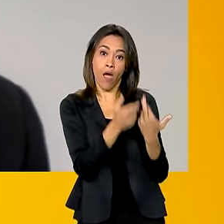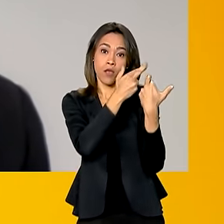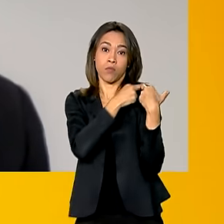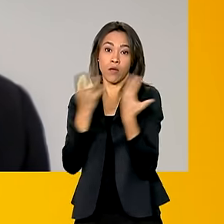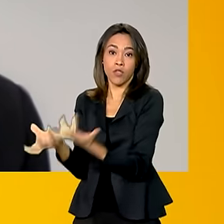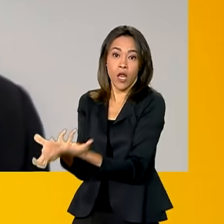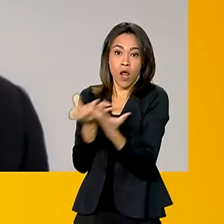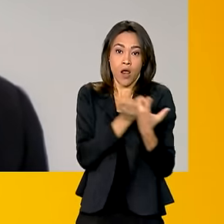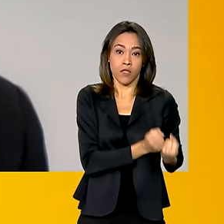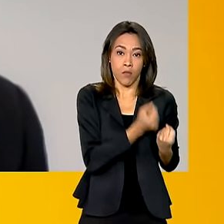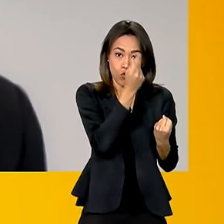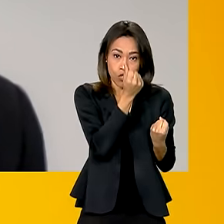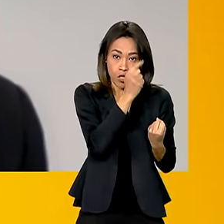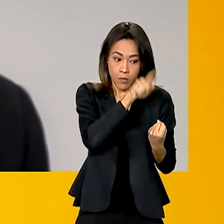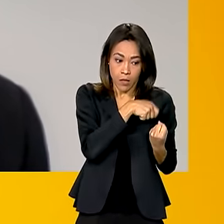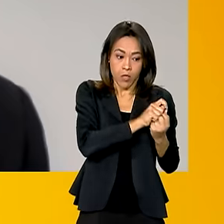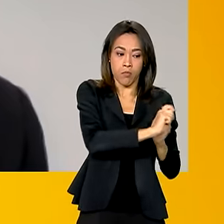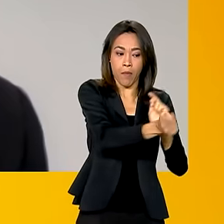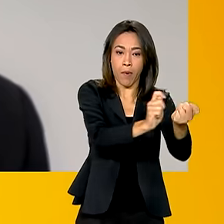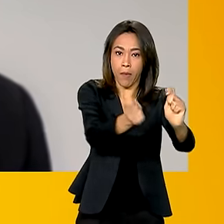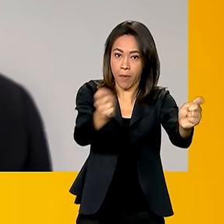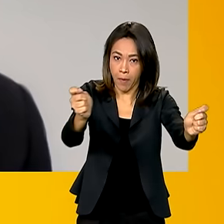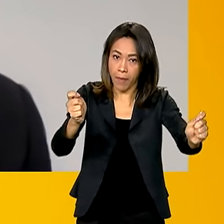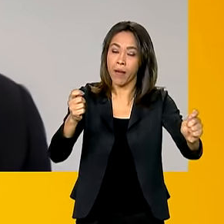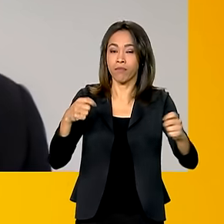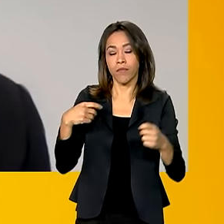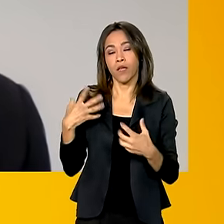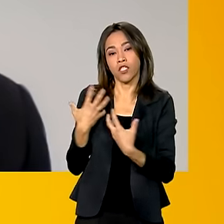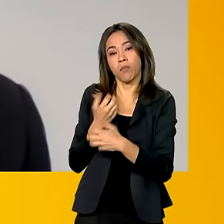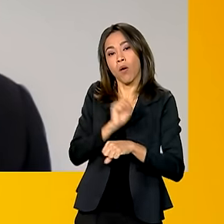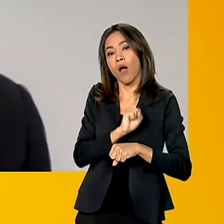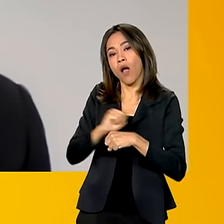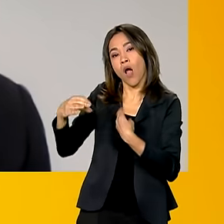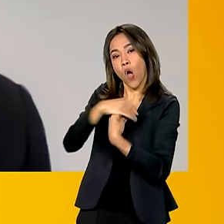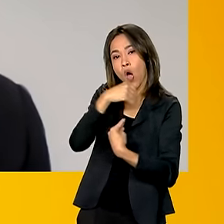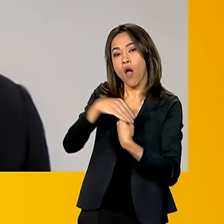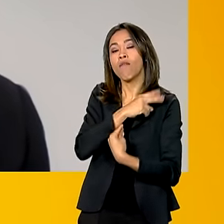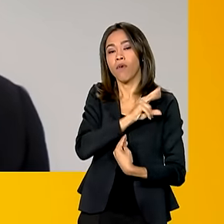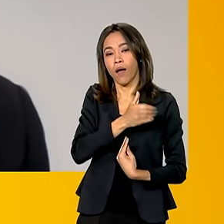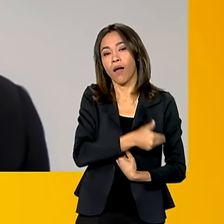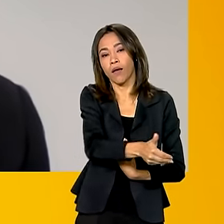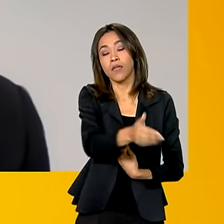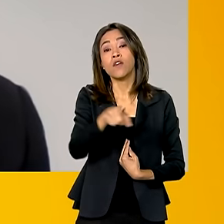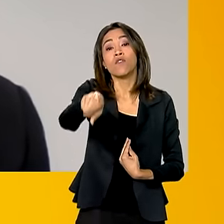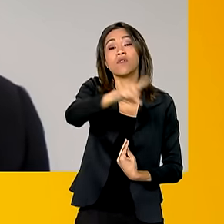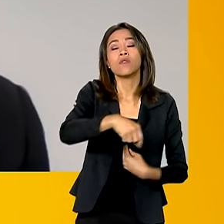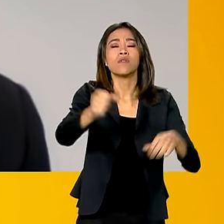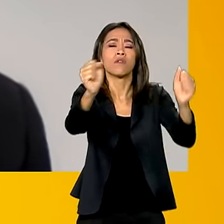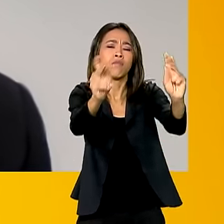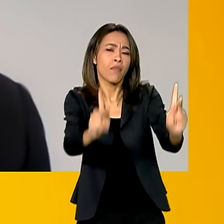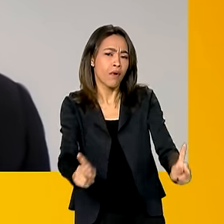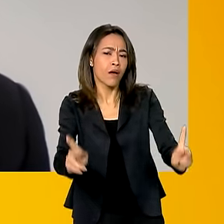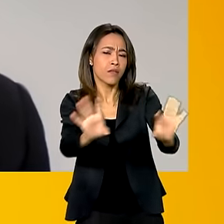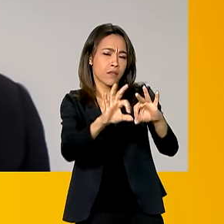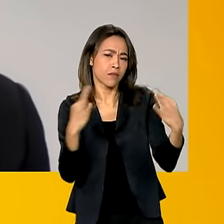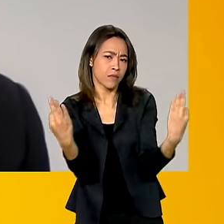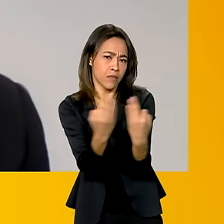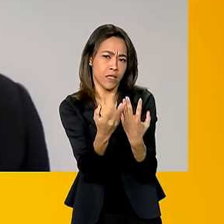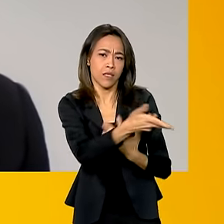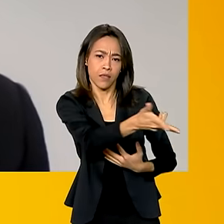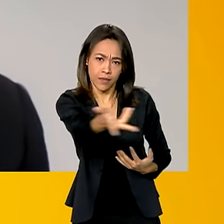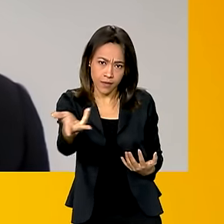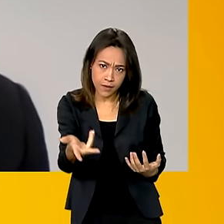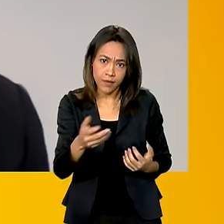teremos as orientações das etapas. Tranquilizar as nossas famílias, trabalhadores, a questão